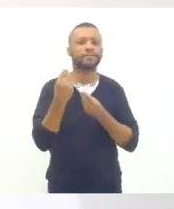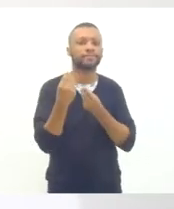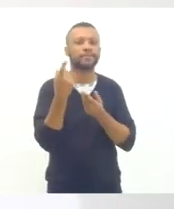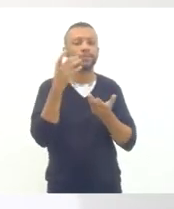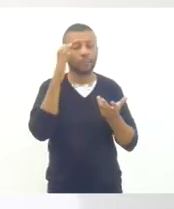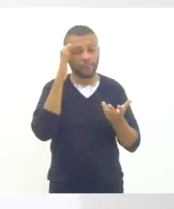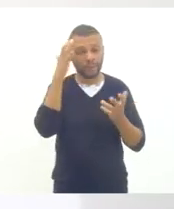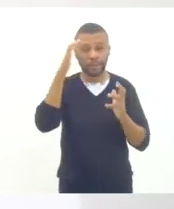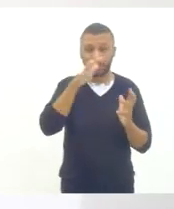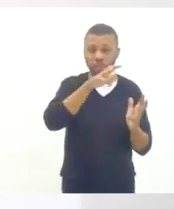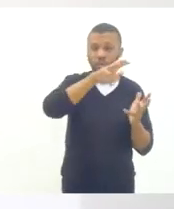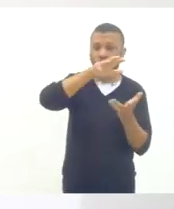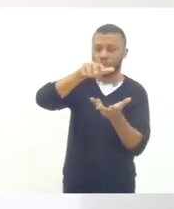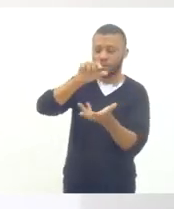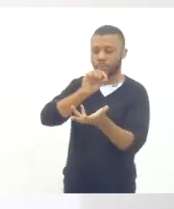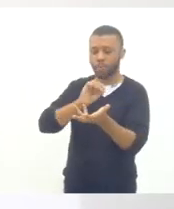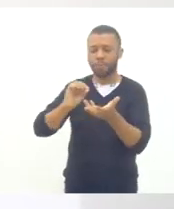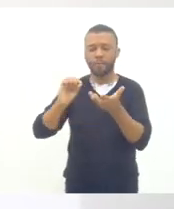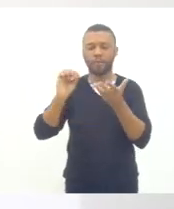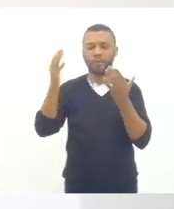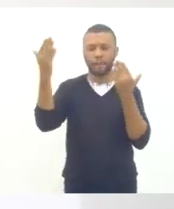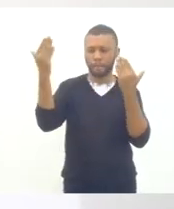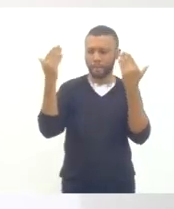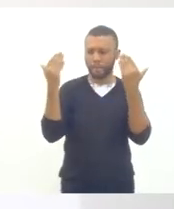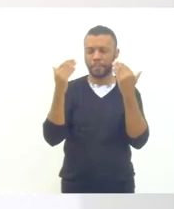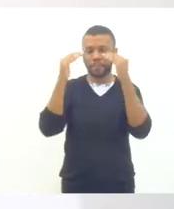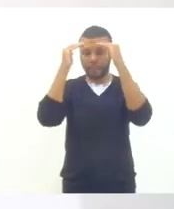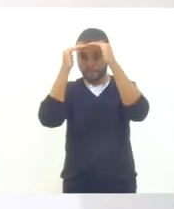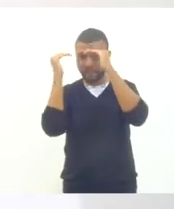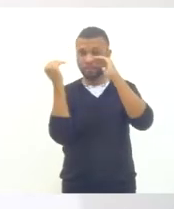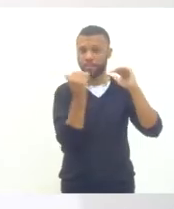cenário mundial com um pouco mais de respeito. Obrigada.